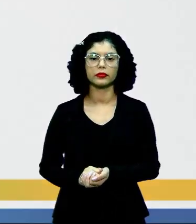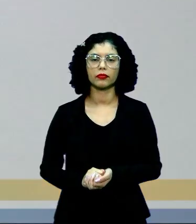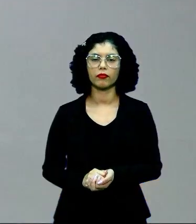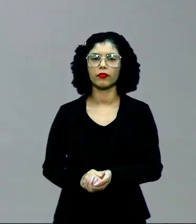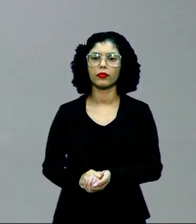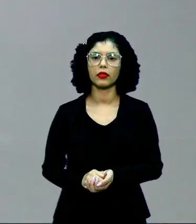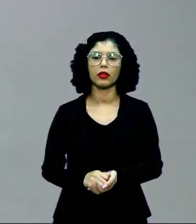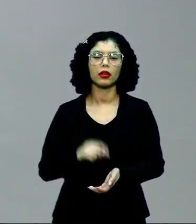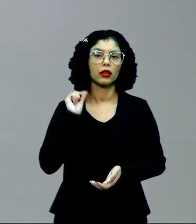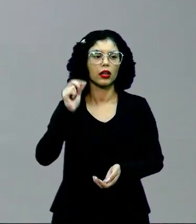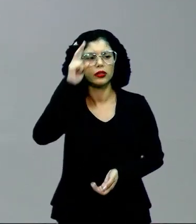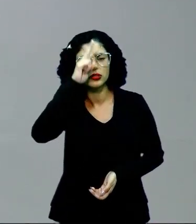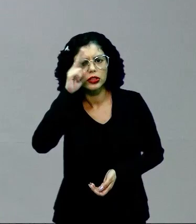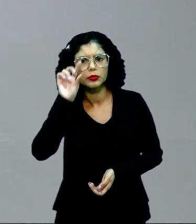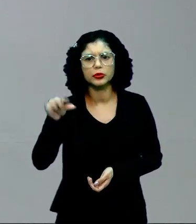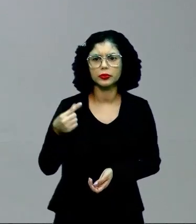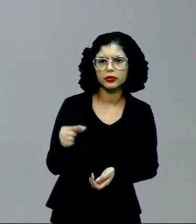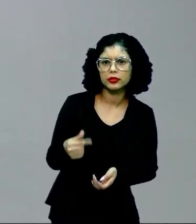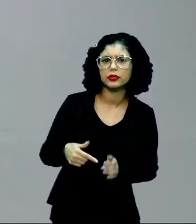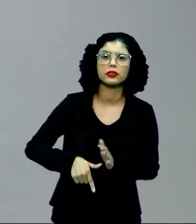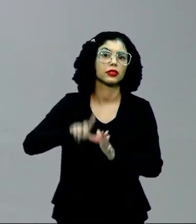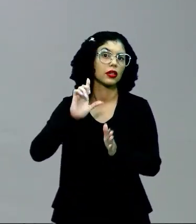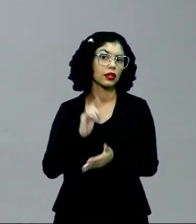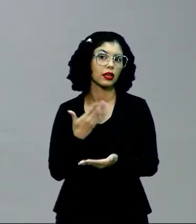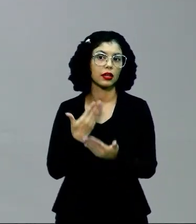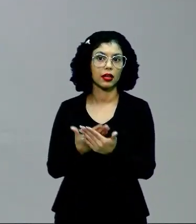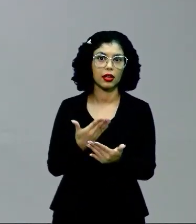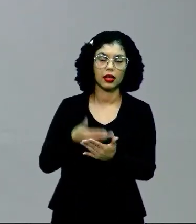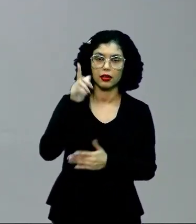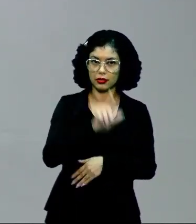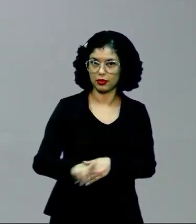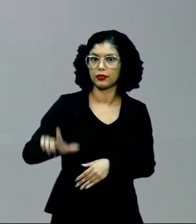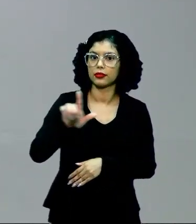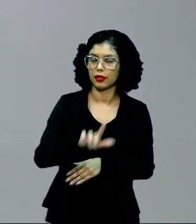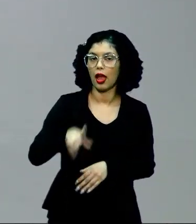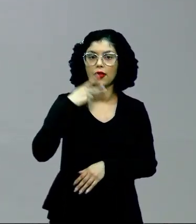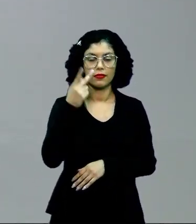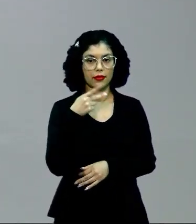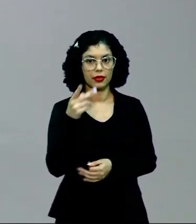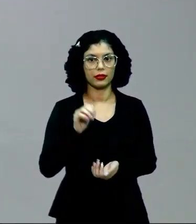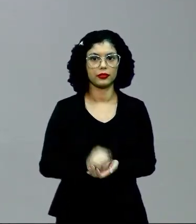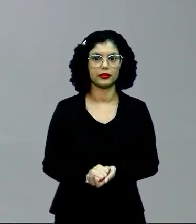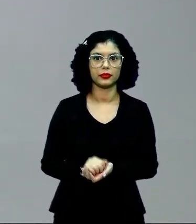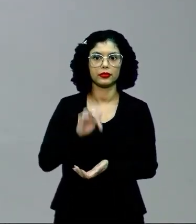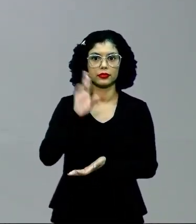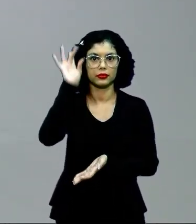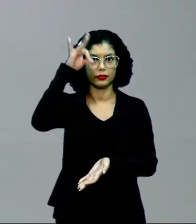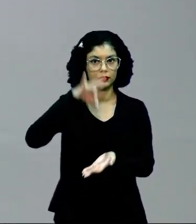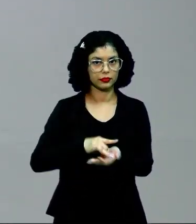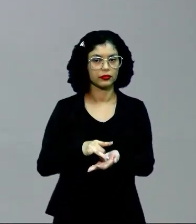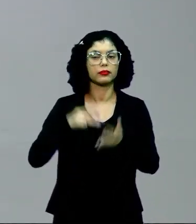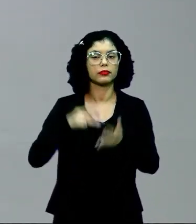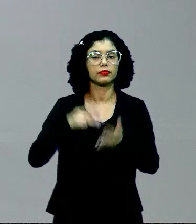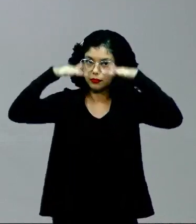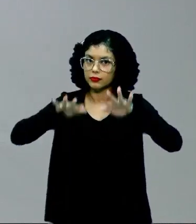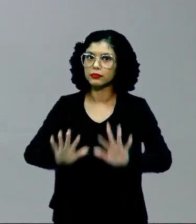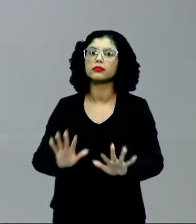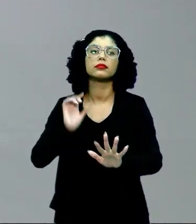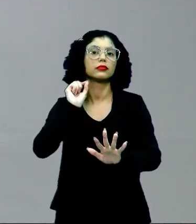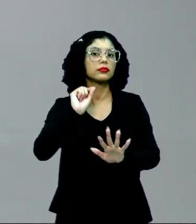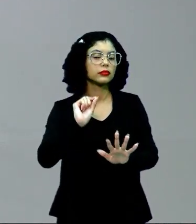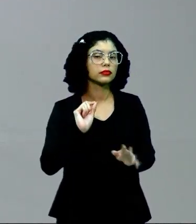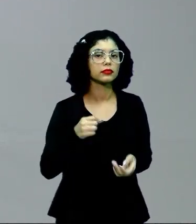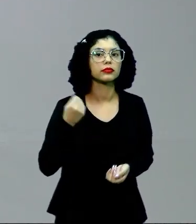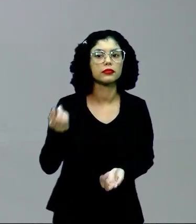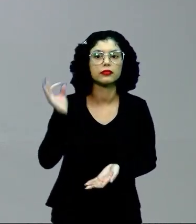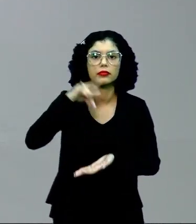Professor, eu lembro um pouco disso lá na aula de literatura, que fala sobre o realismo naturalismo. O eu tenho lá no